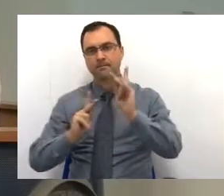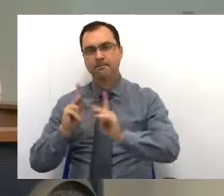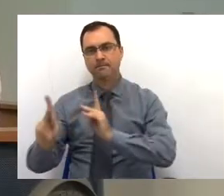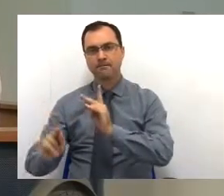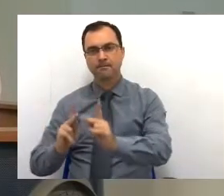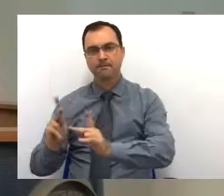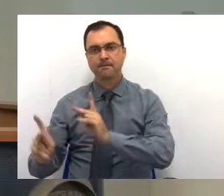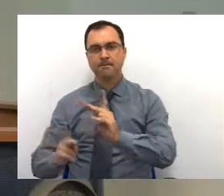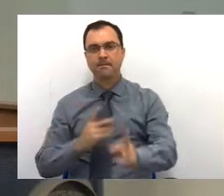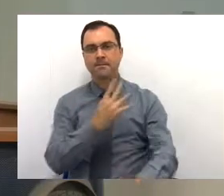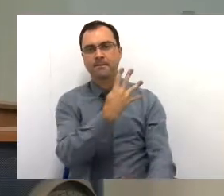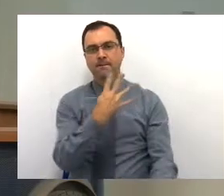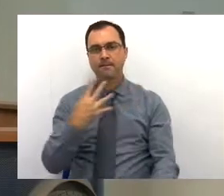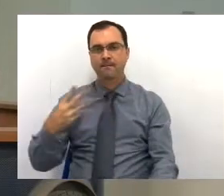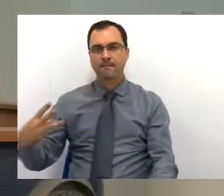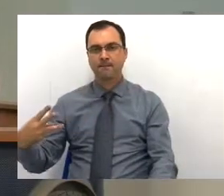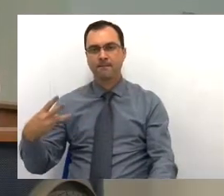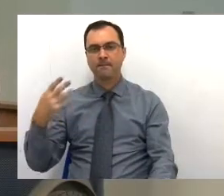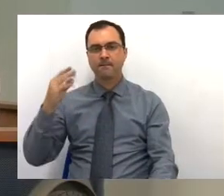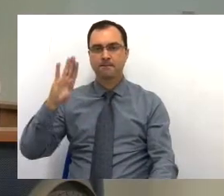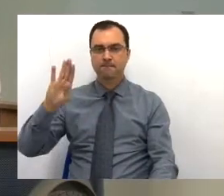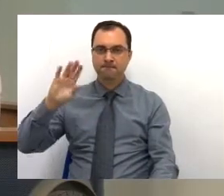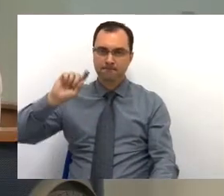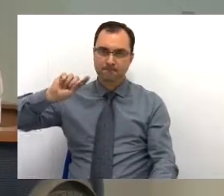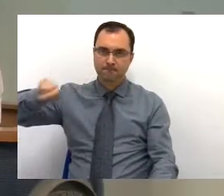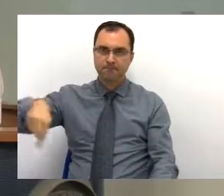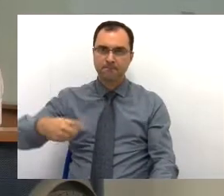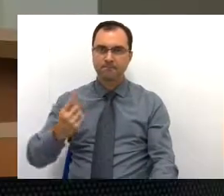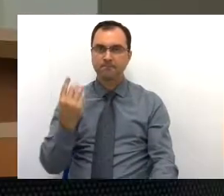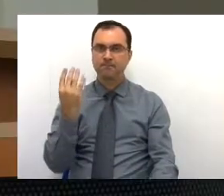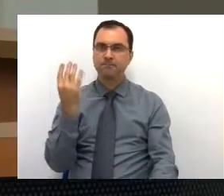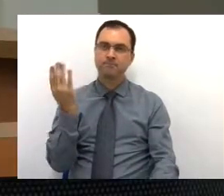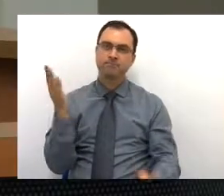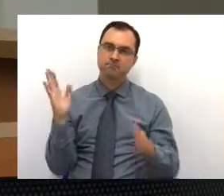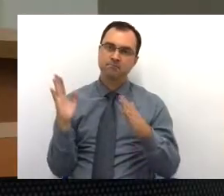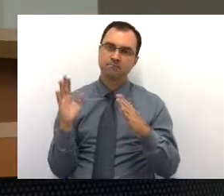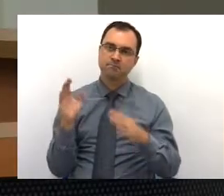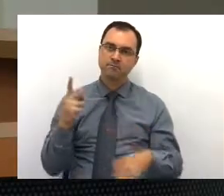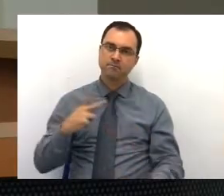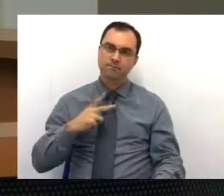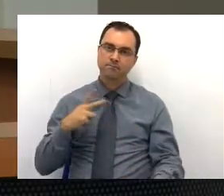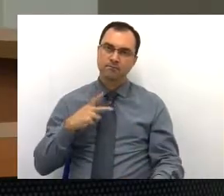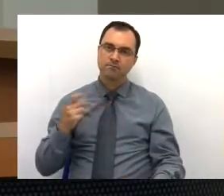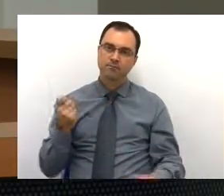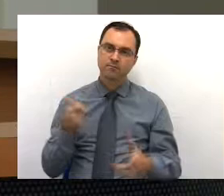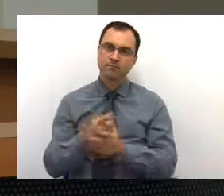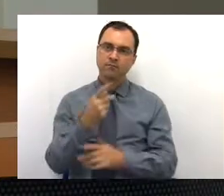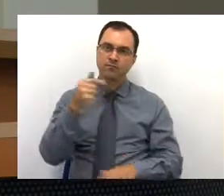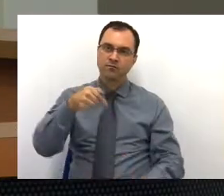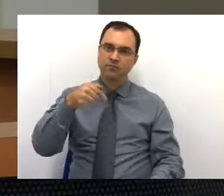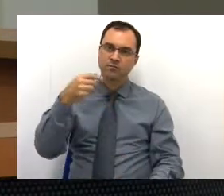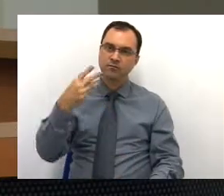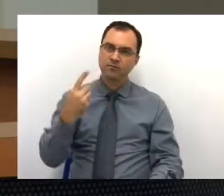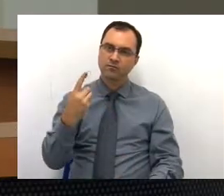temos lá 43 milhões na despesa de capital e 713 milhões em despesas